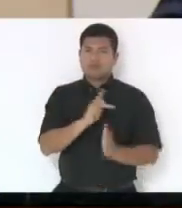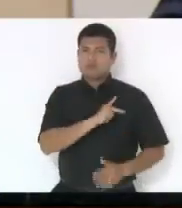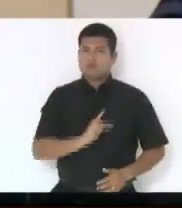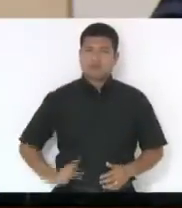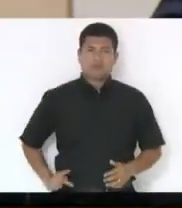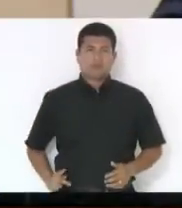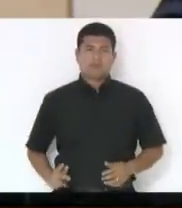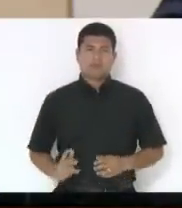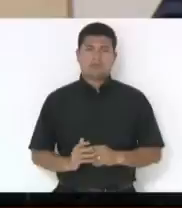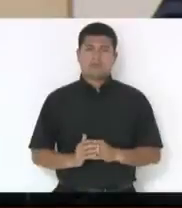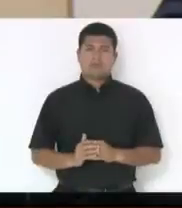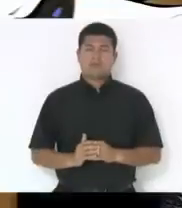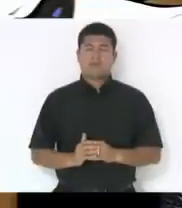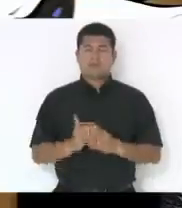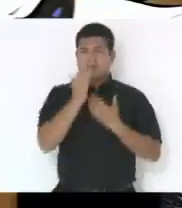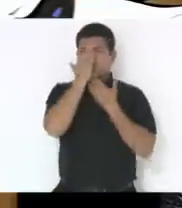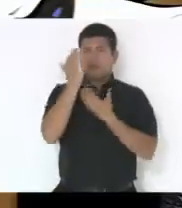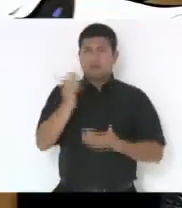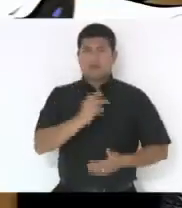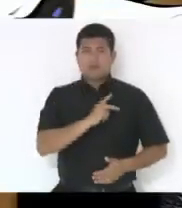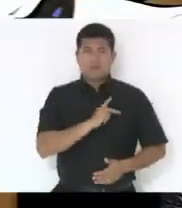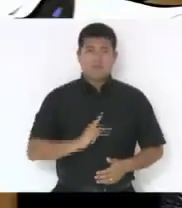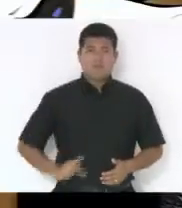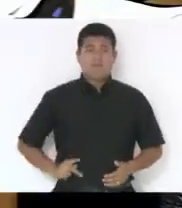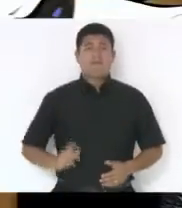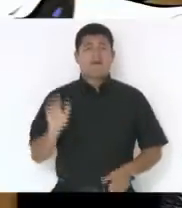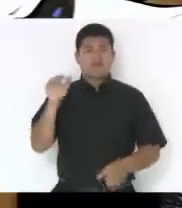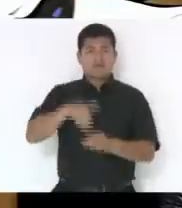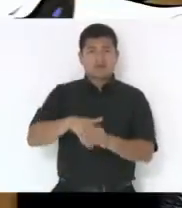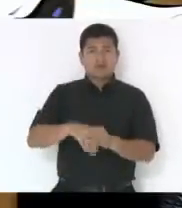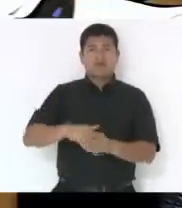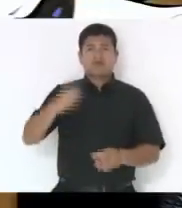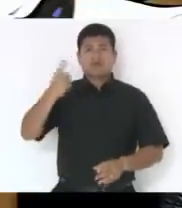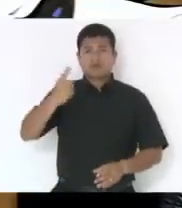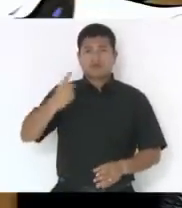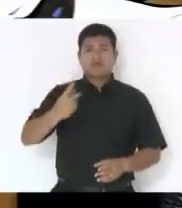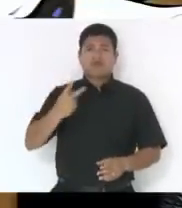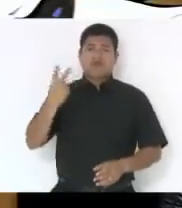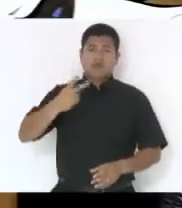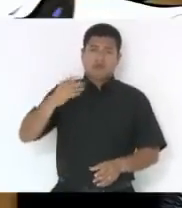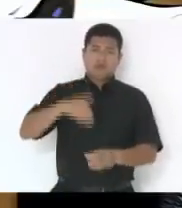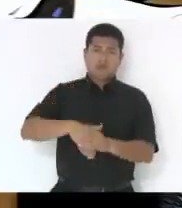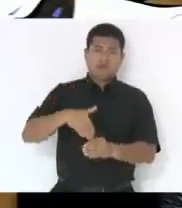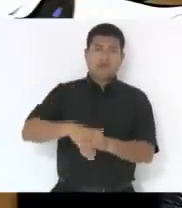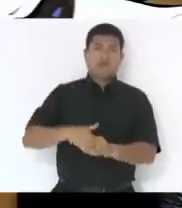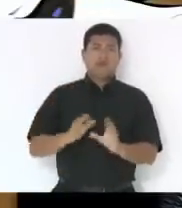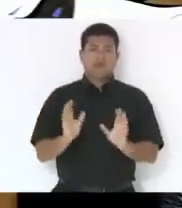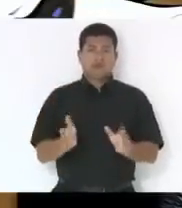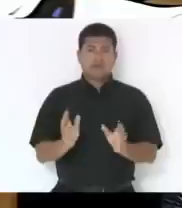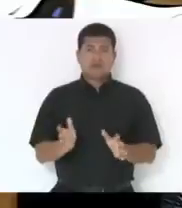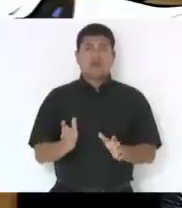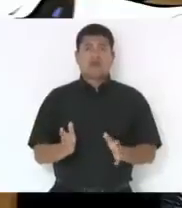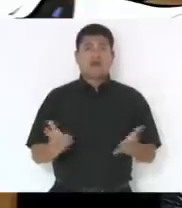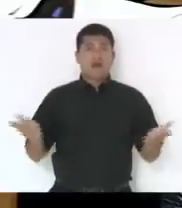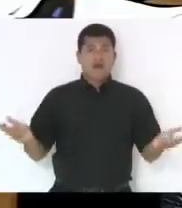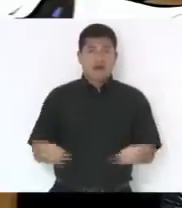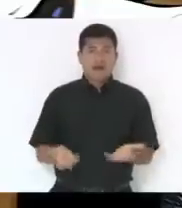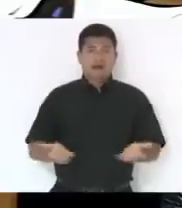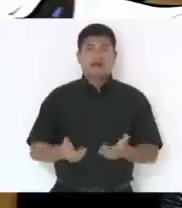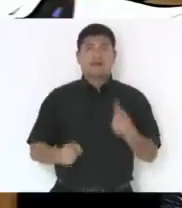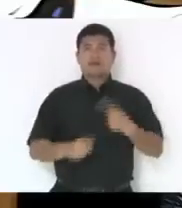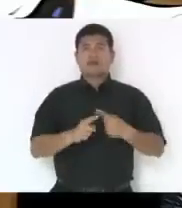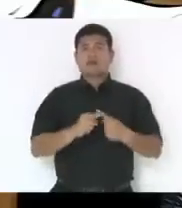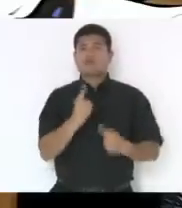um minuto, com certeza. Obrigado, senhor presidente. foi votado em primeira votação e segunda votação e agora porque um